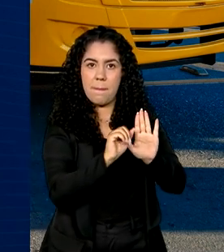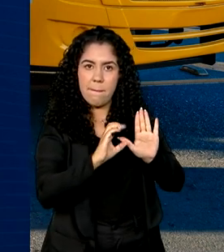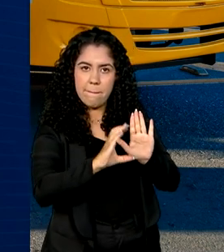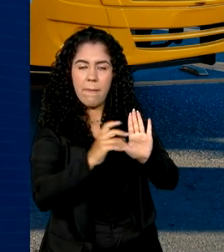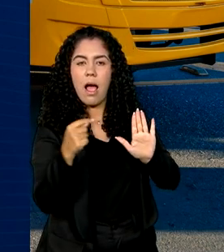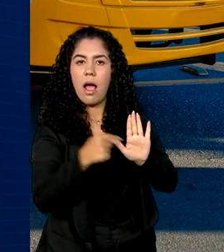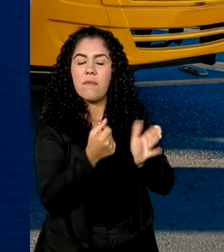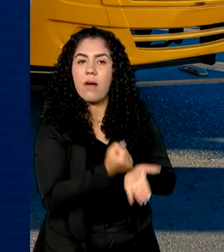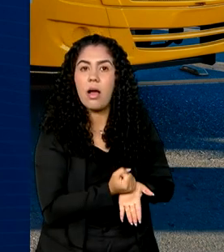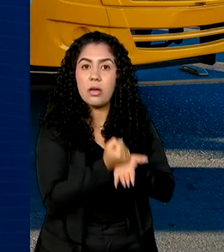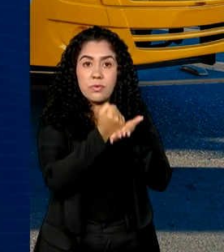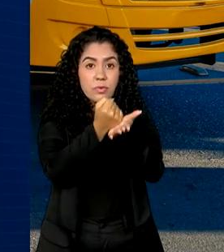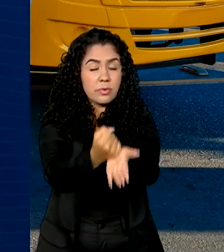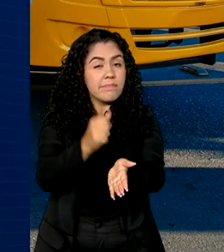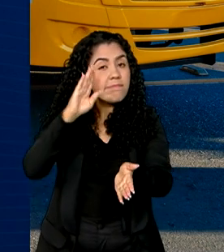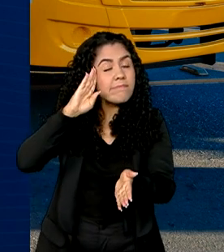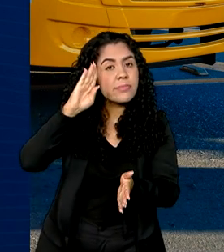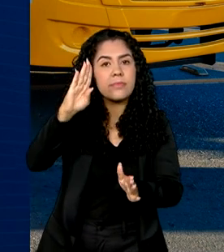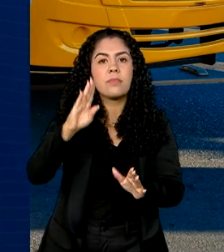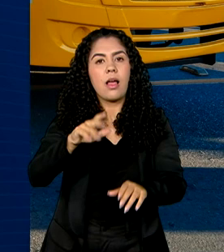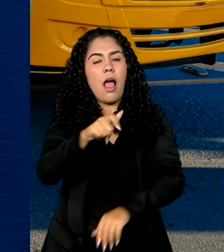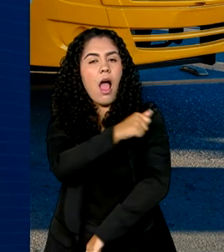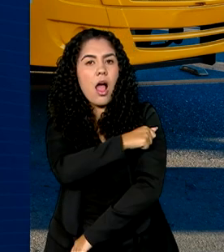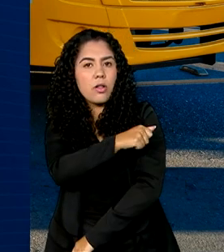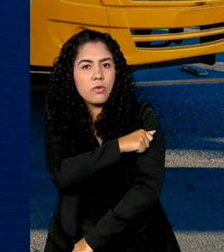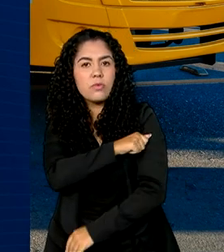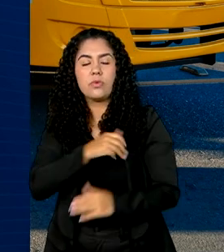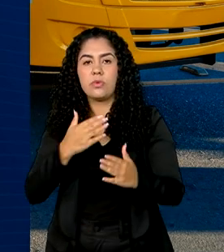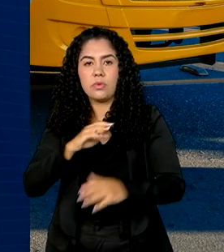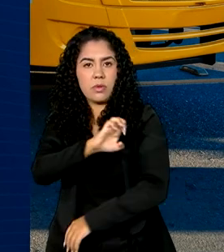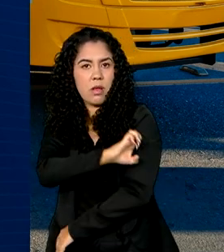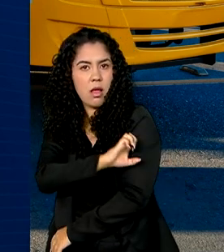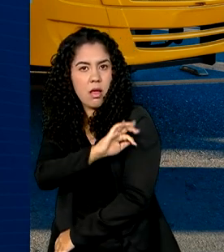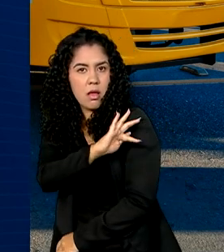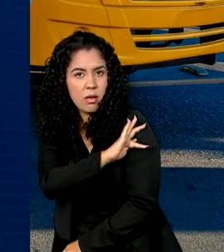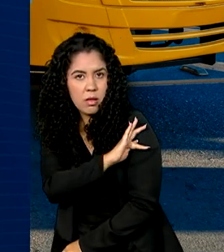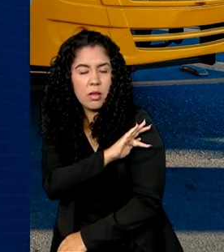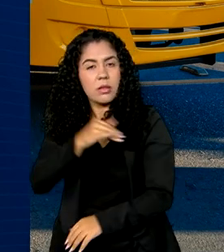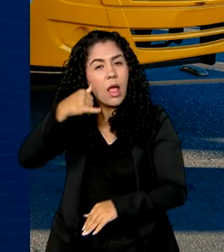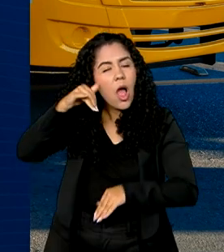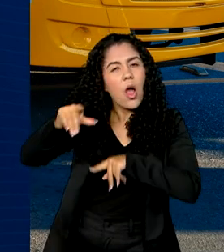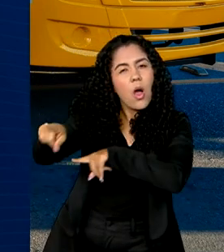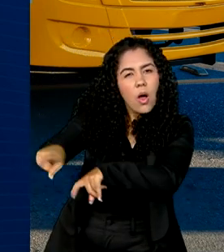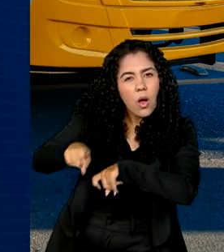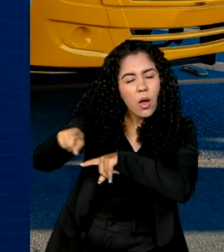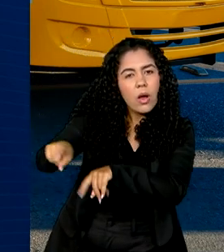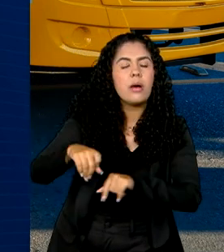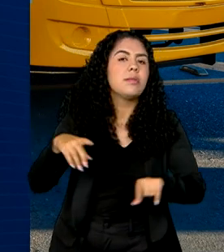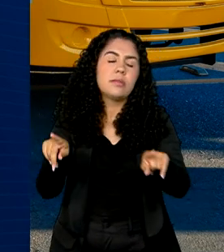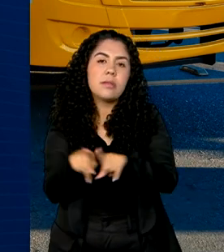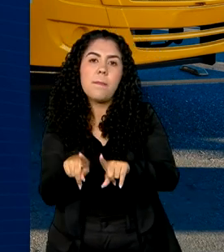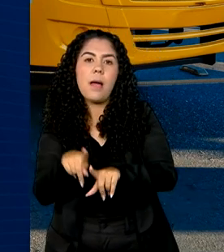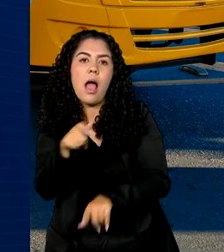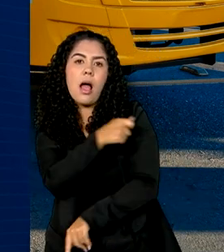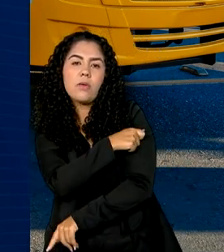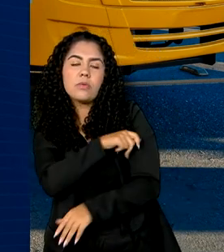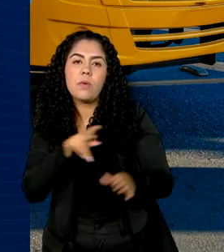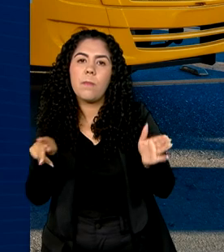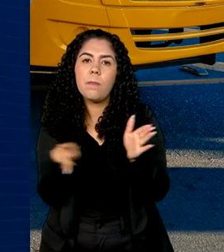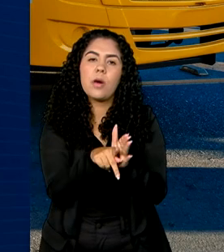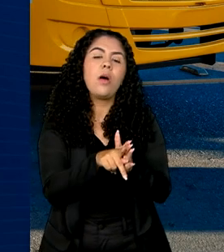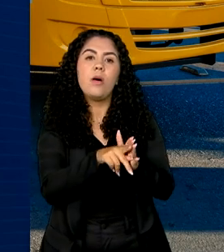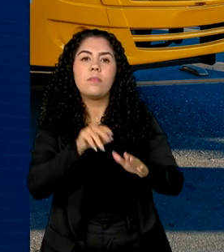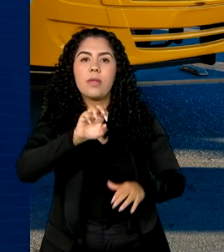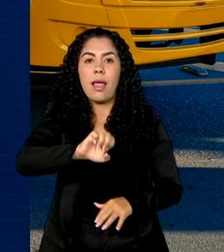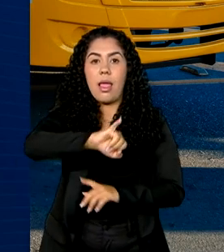e vão beneficiar especialmente estudantes do ensino fundamental e médio da zona rural, além de alunos do Programa de Educação de